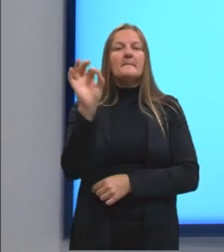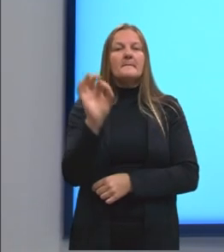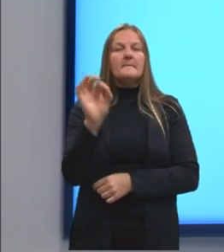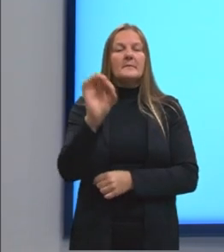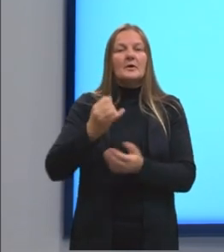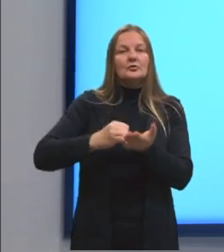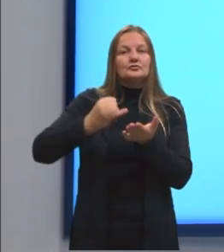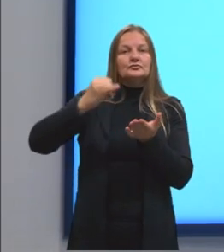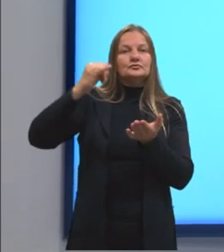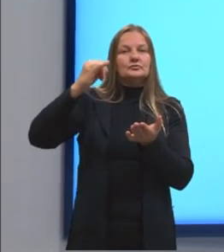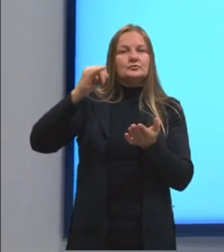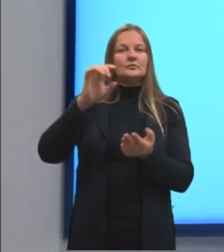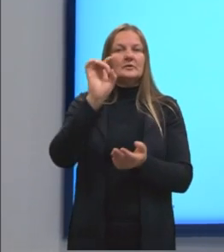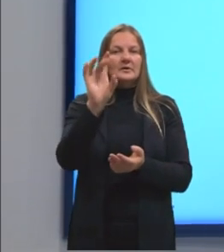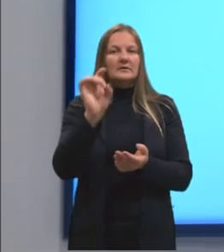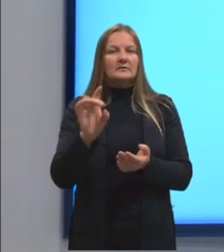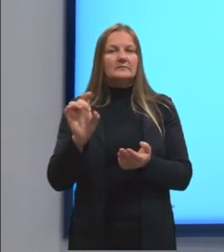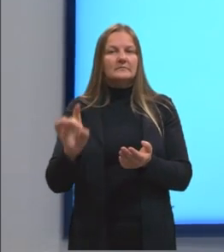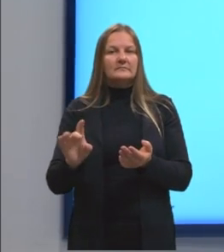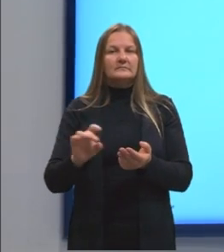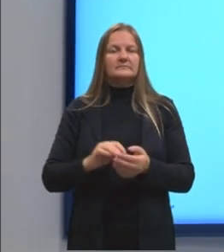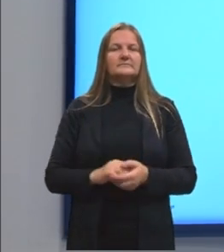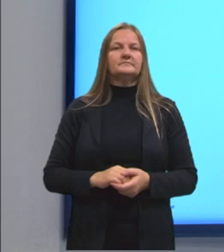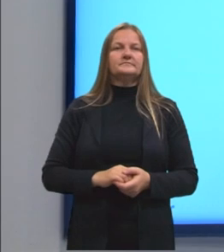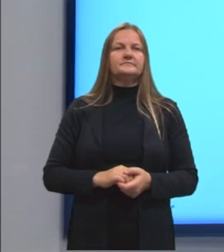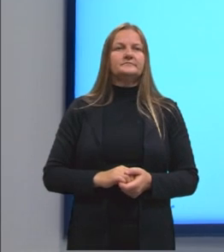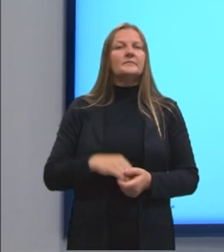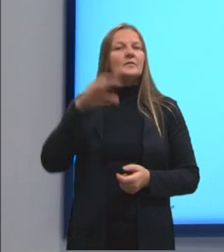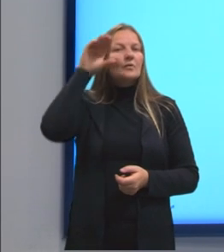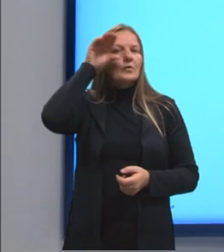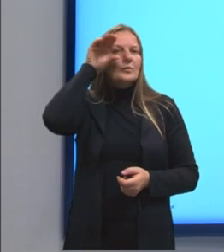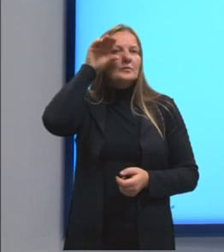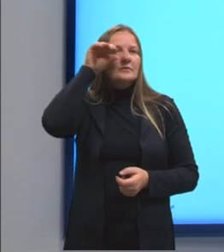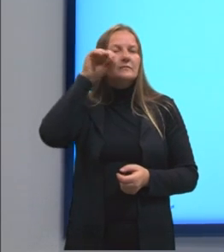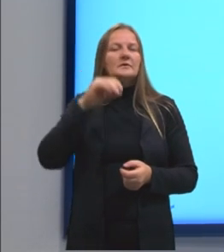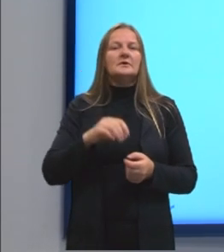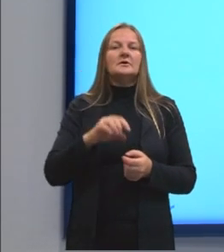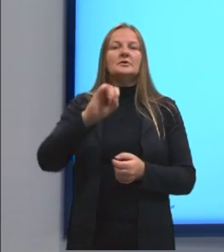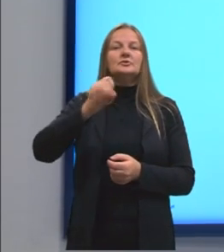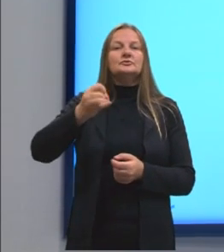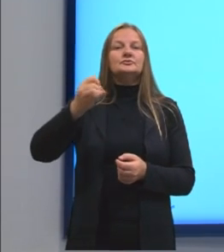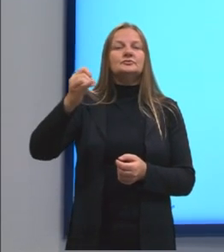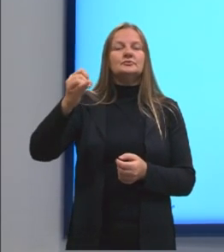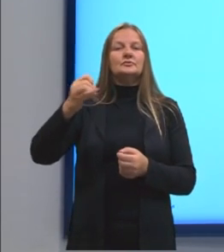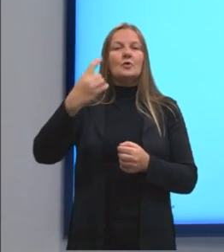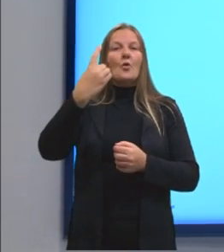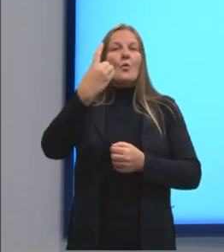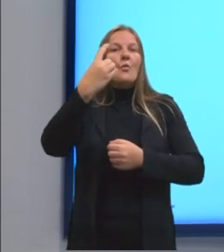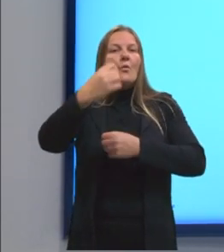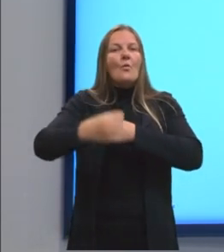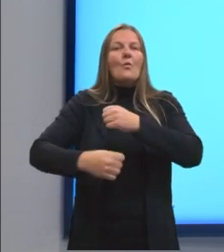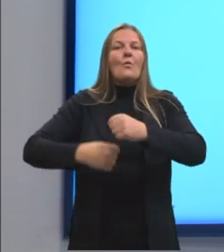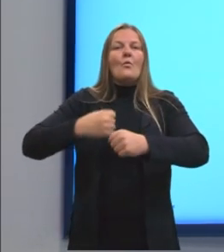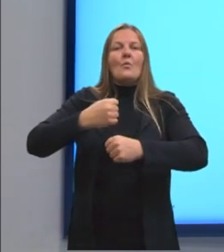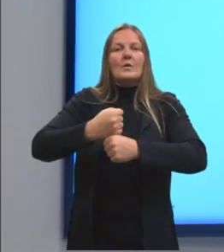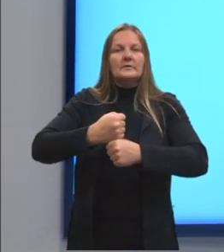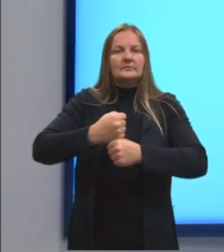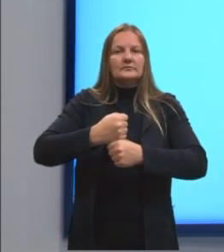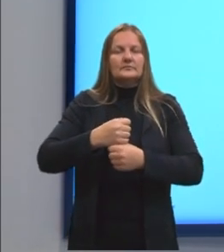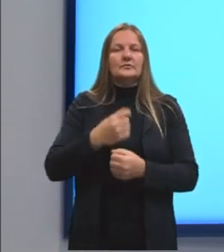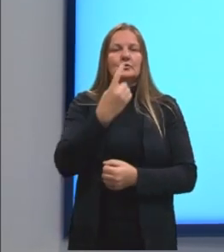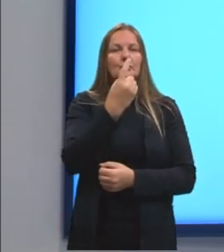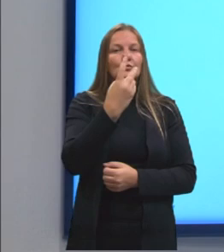de juros. Observem que aqui nós temos o juros sempre ao ano, porque aqui o juros está